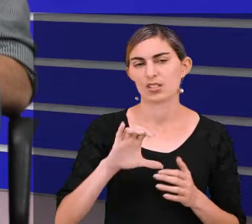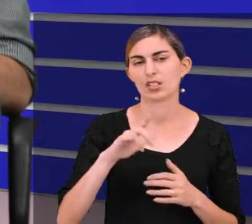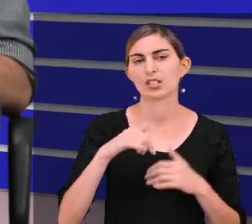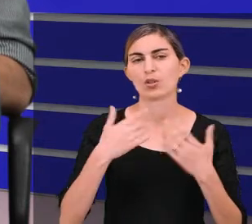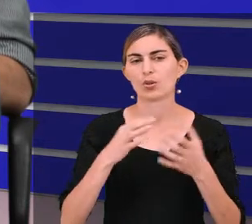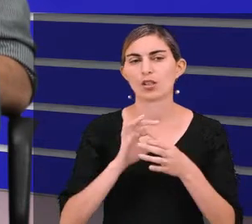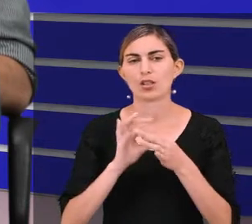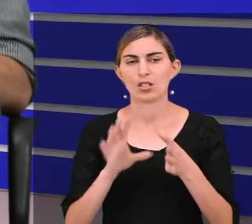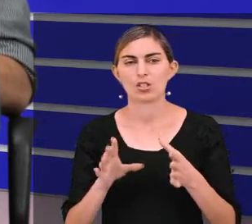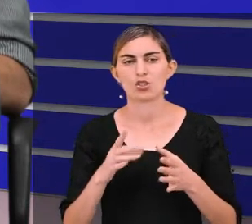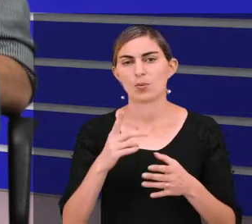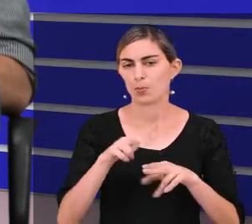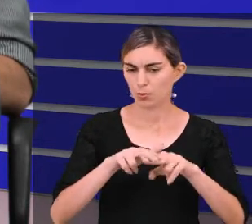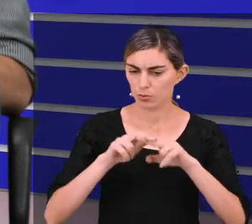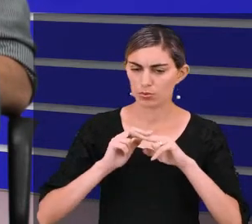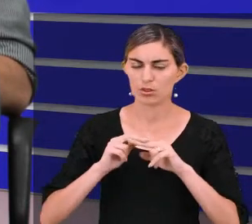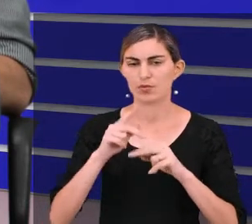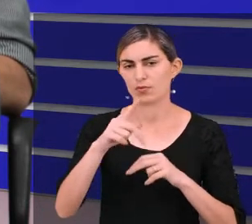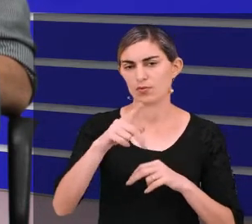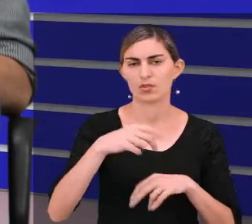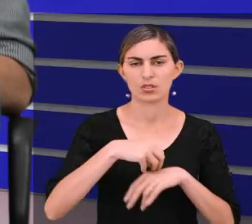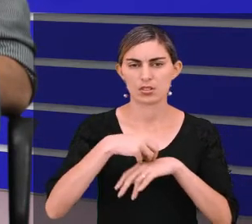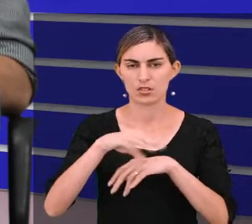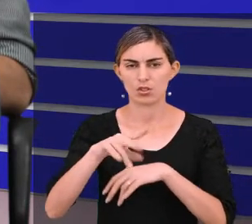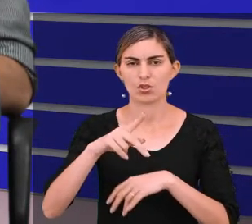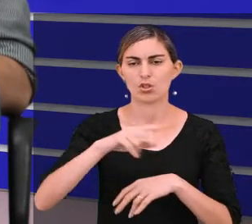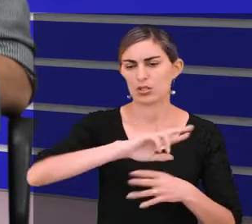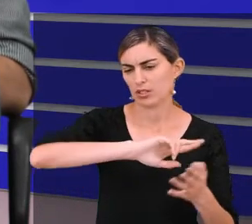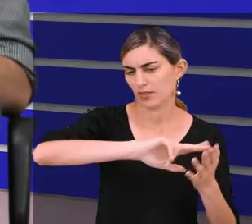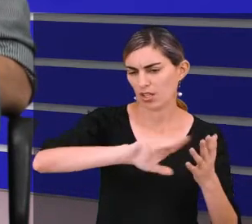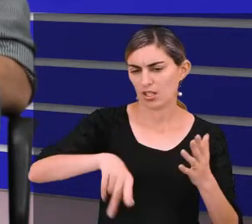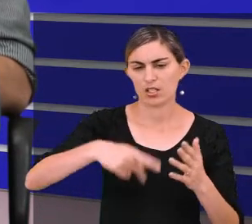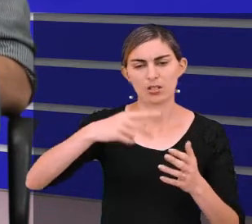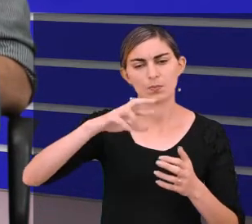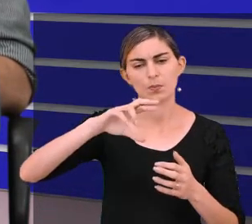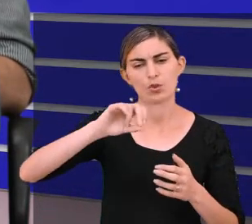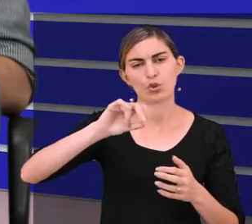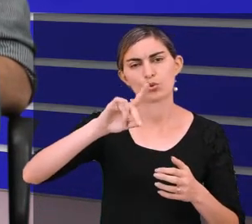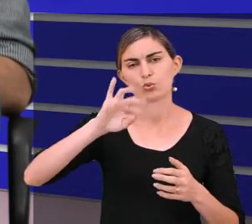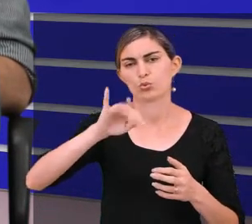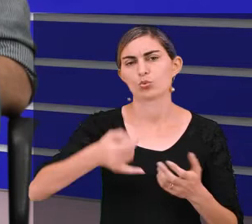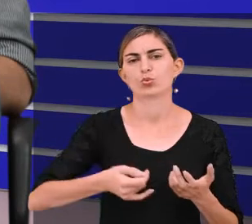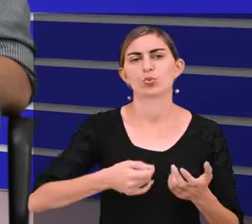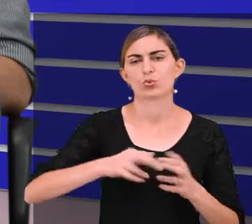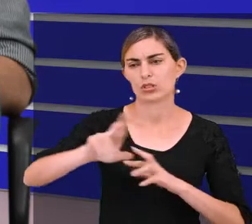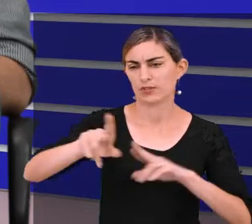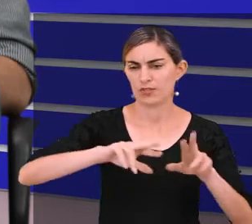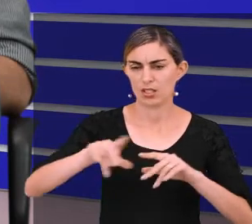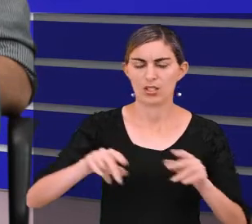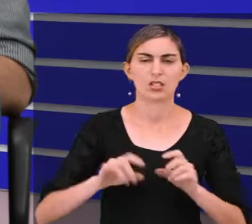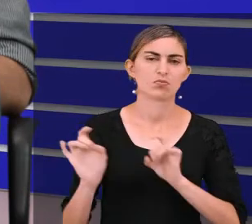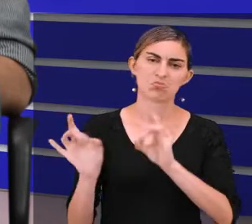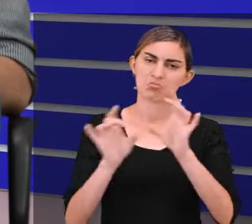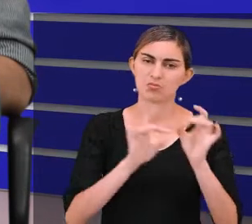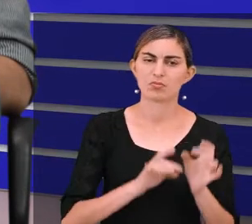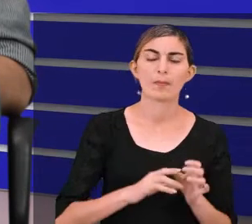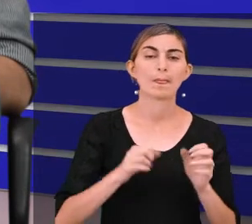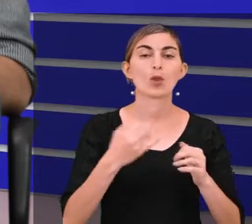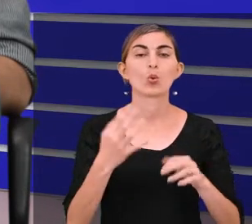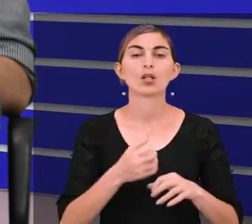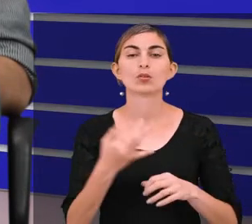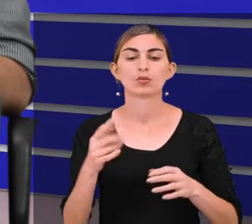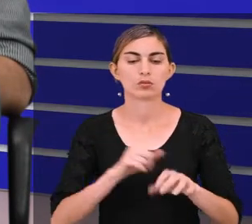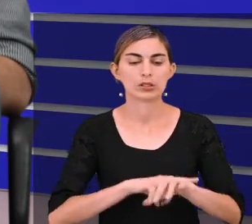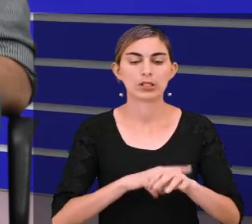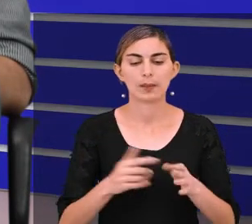Então, por esse motivo que você tem um mix de produtos diversificados, de quanto em